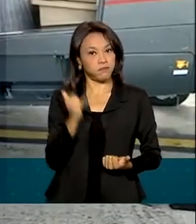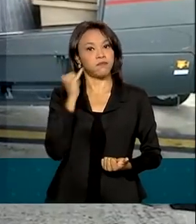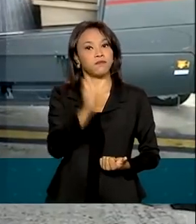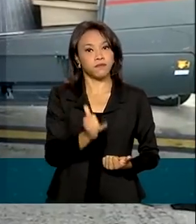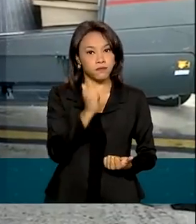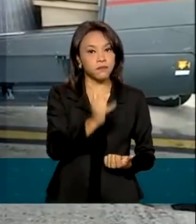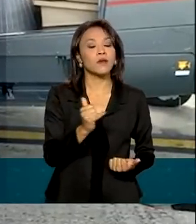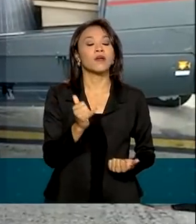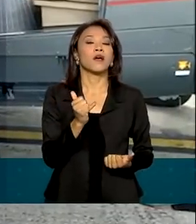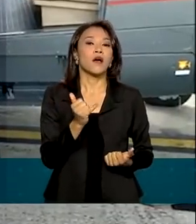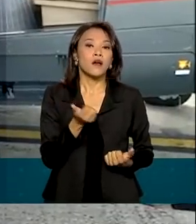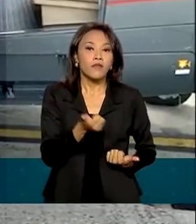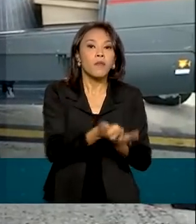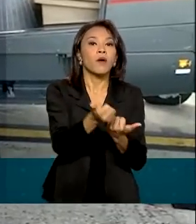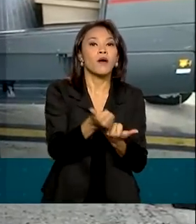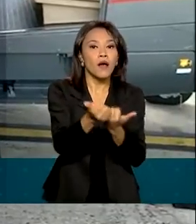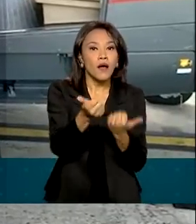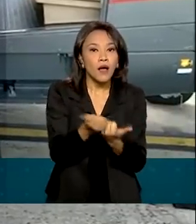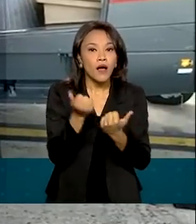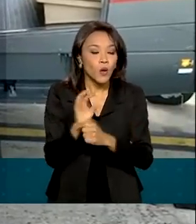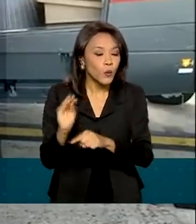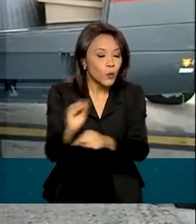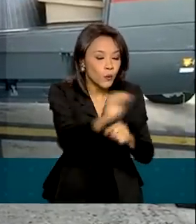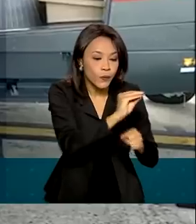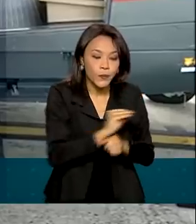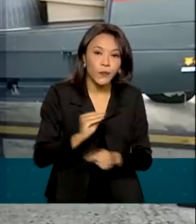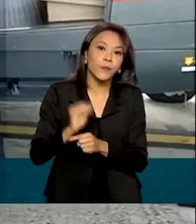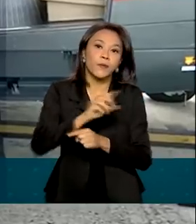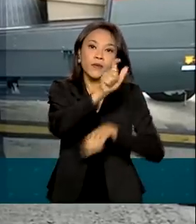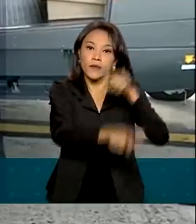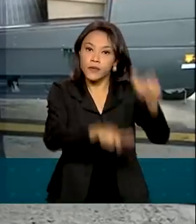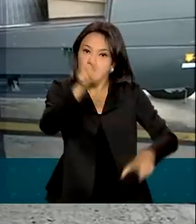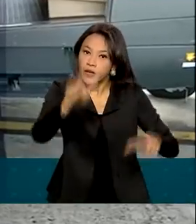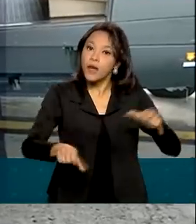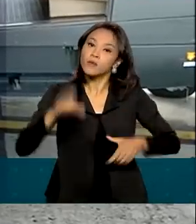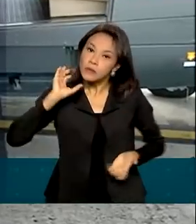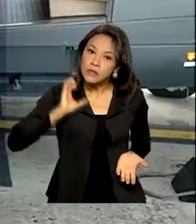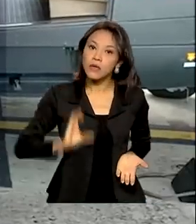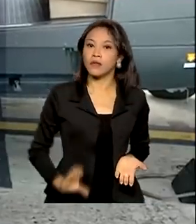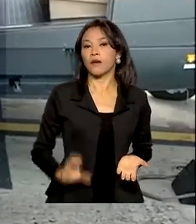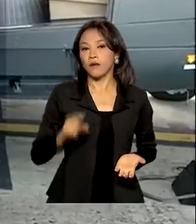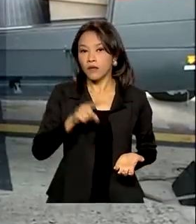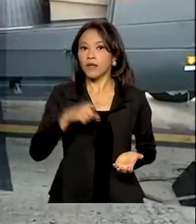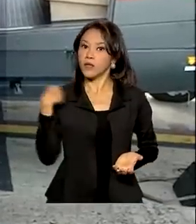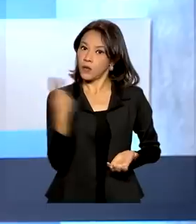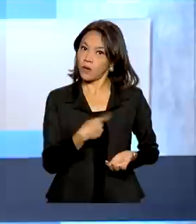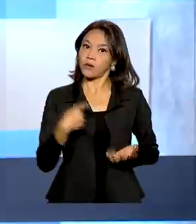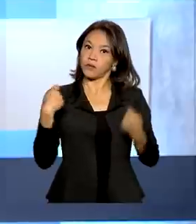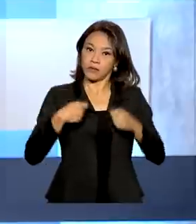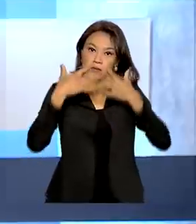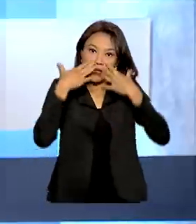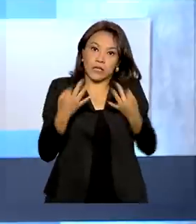para que nós possamos, sim, fazer o acolhimento das pessoas e dar o cidadão. Esse, merece toda a nossa extensão.